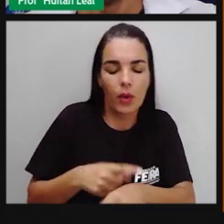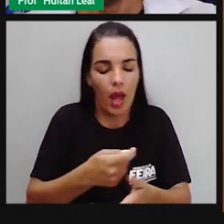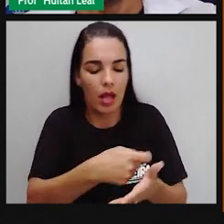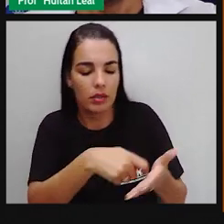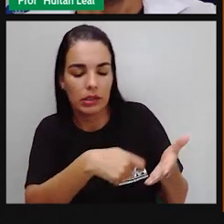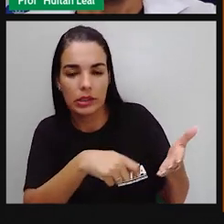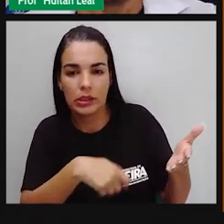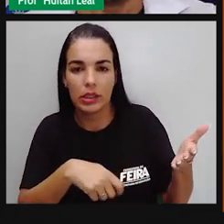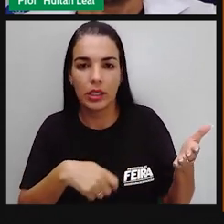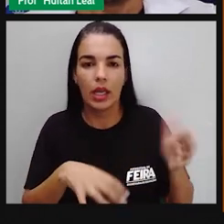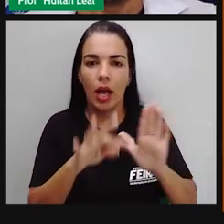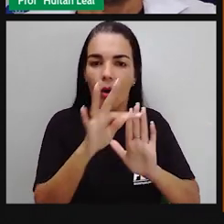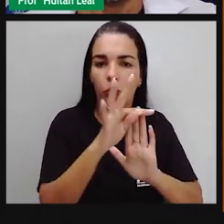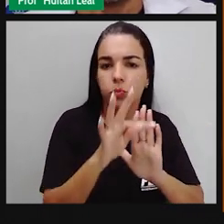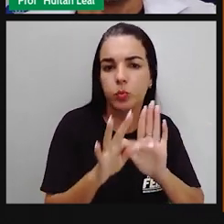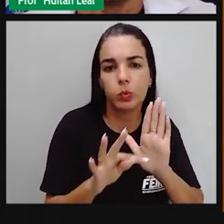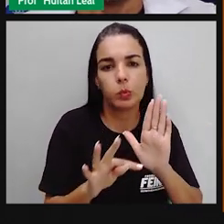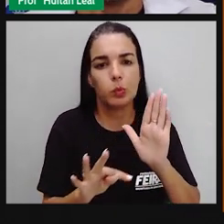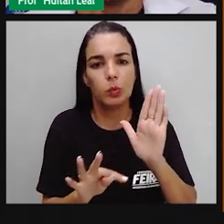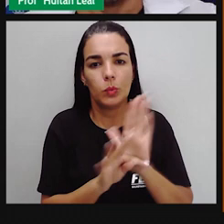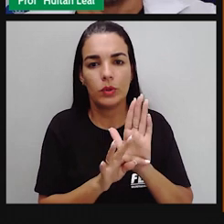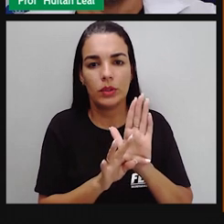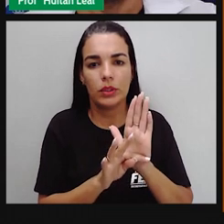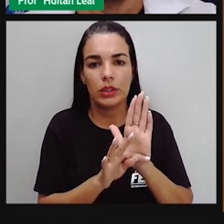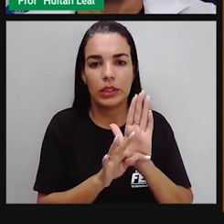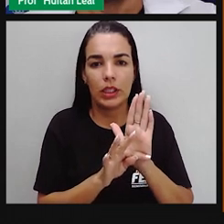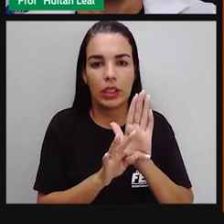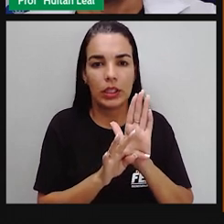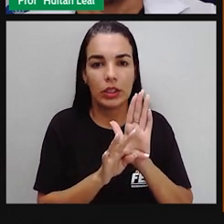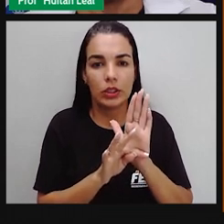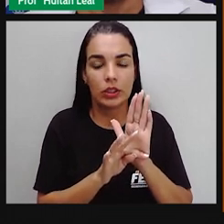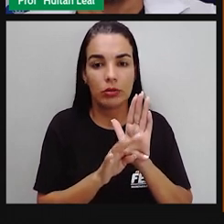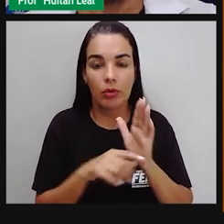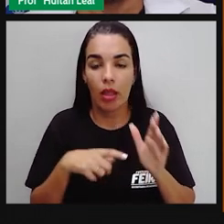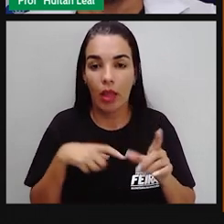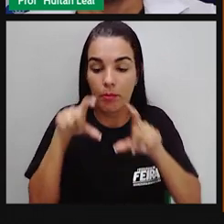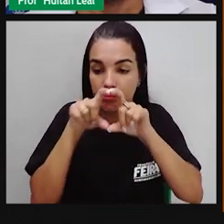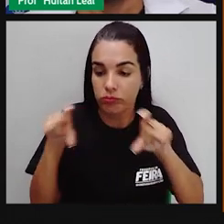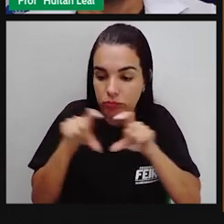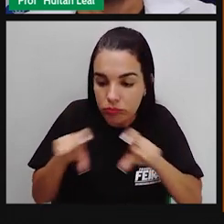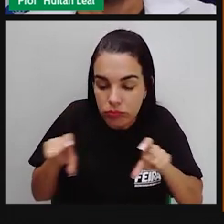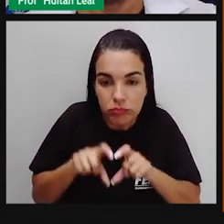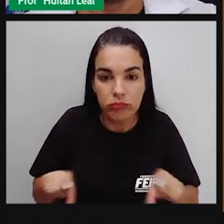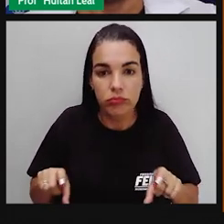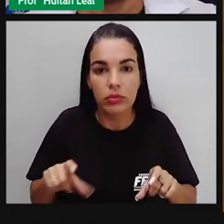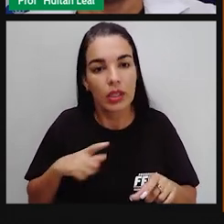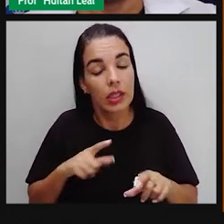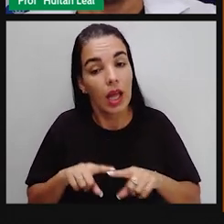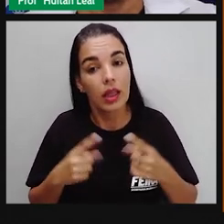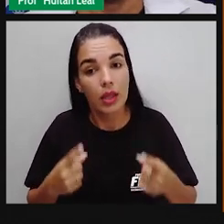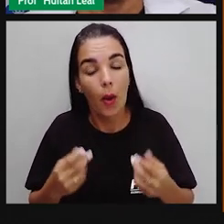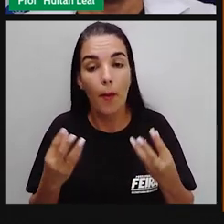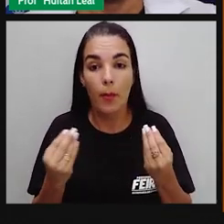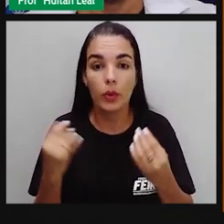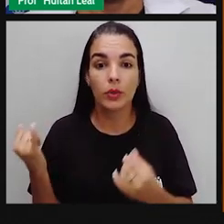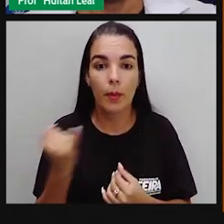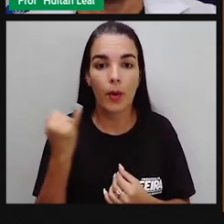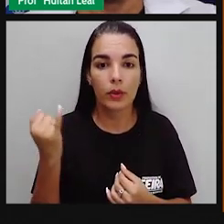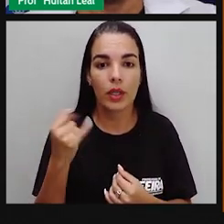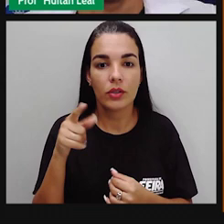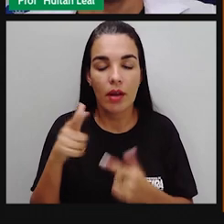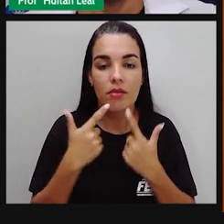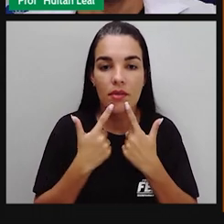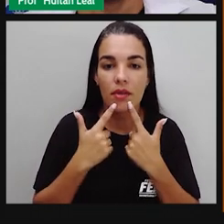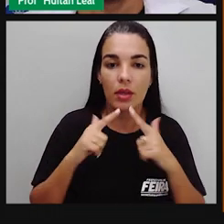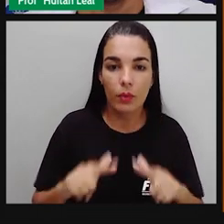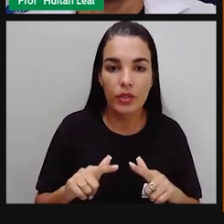ponema, num texto, em prosa. Então, as figuras de linguagem são importantes porque